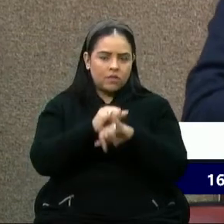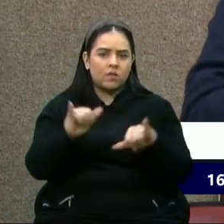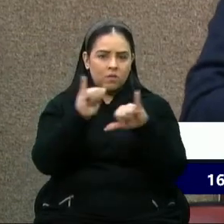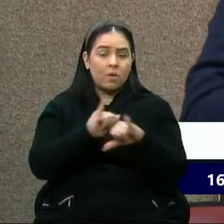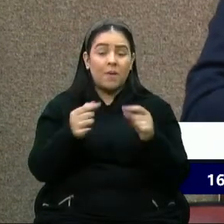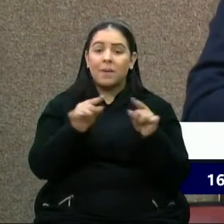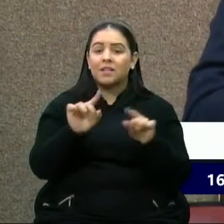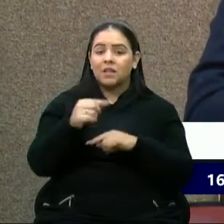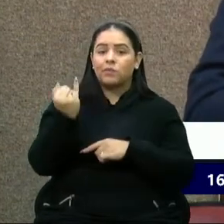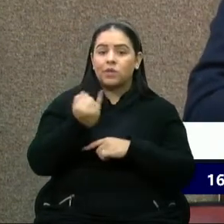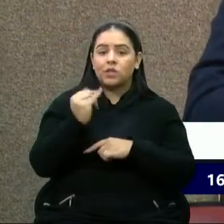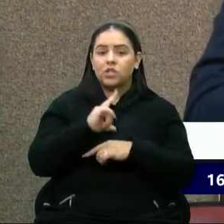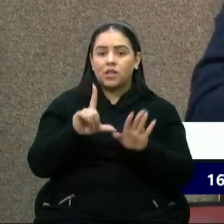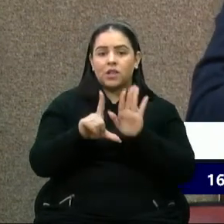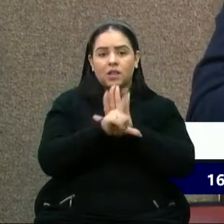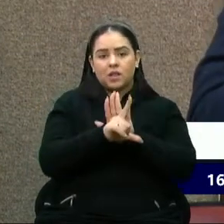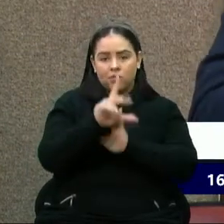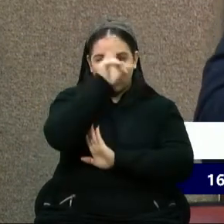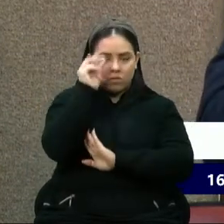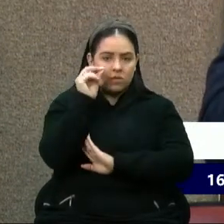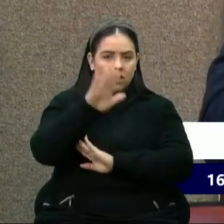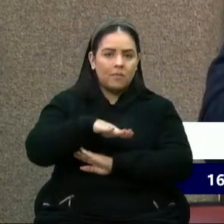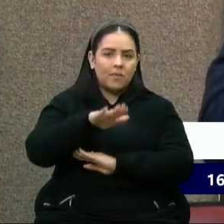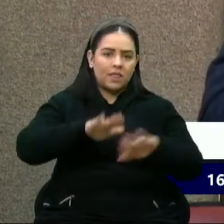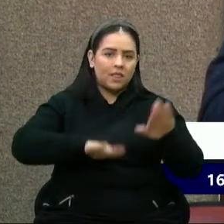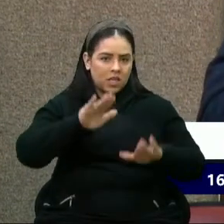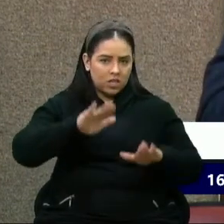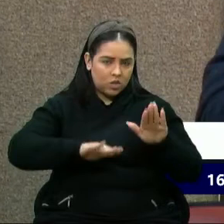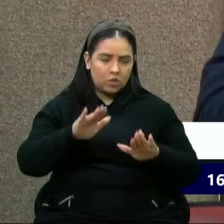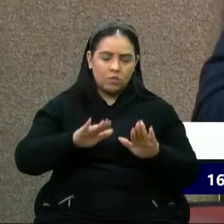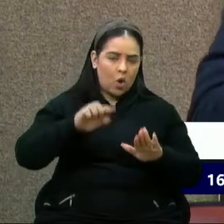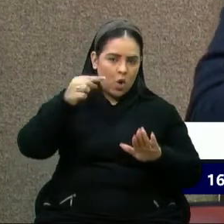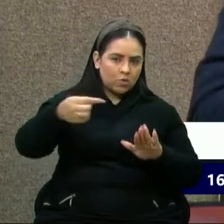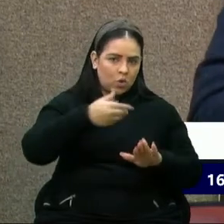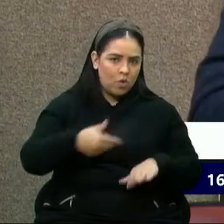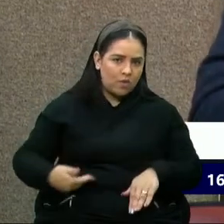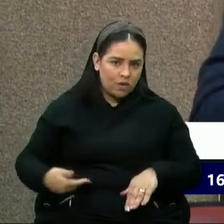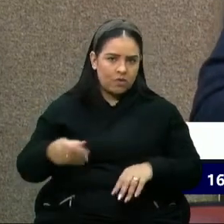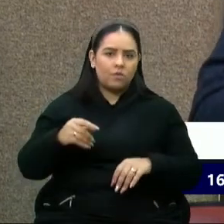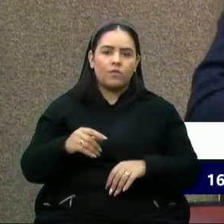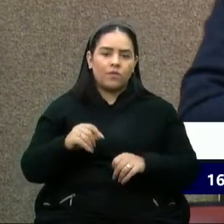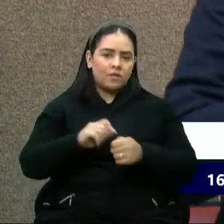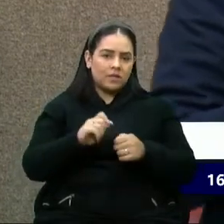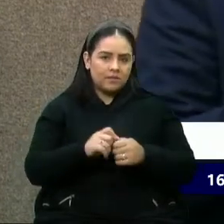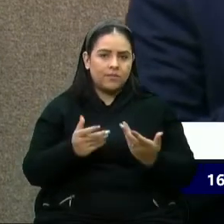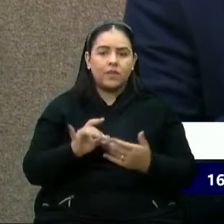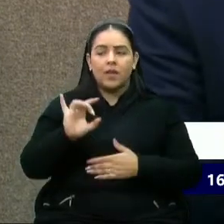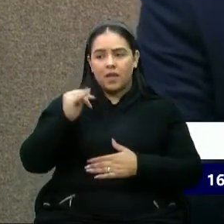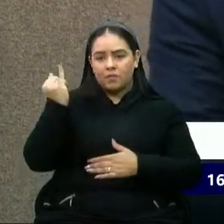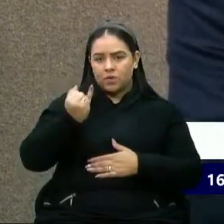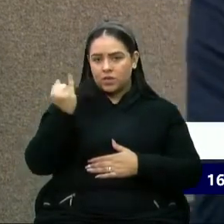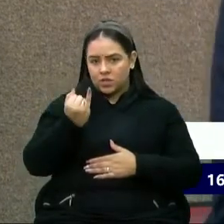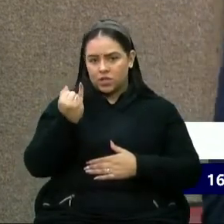mas é importante estar na lei municipal, independente do próximo governo que venha a não fazê-lo. Então, é importante essa emenda orgânica. E era isso. Obrigado, senhora